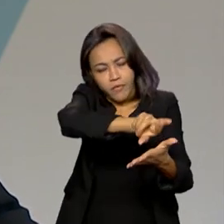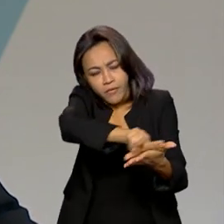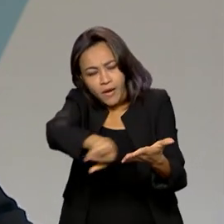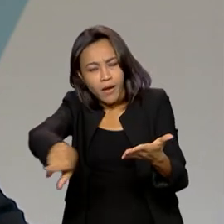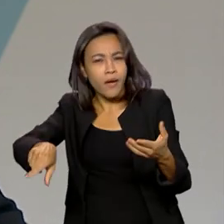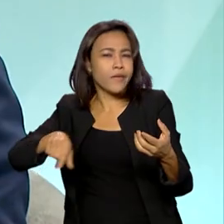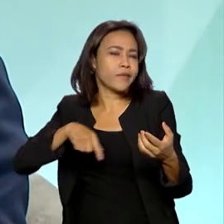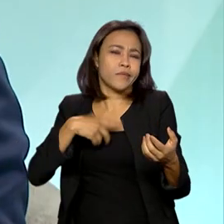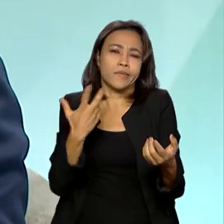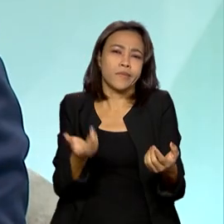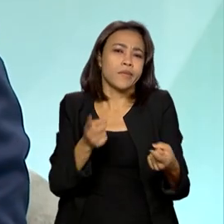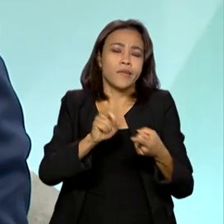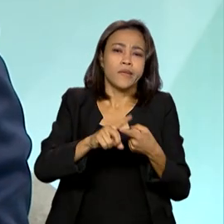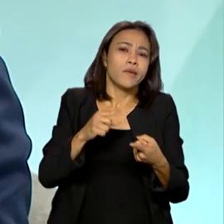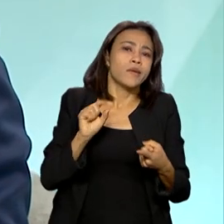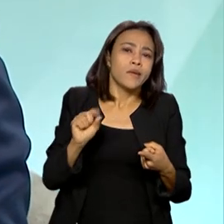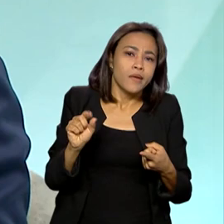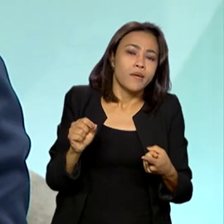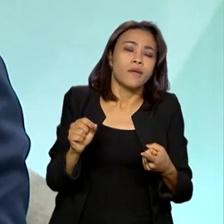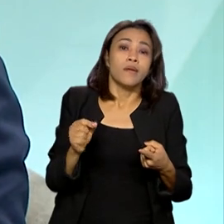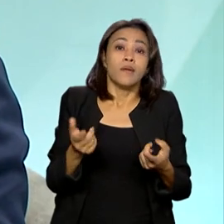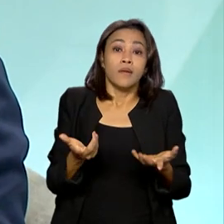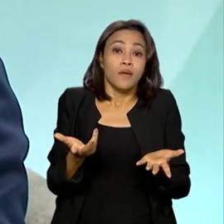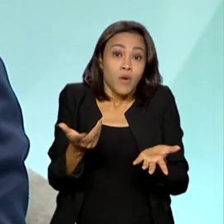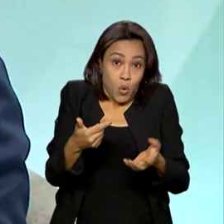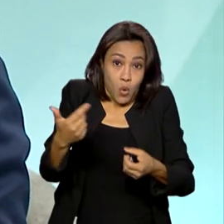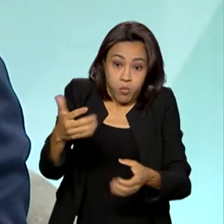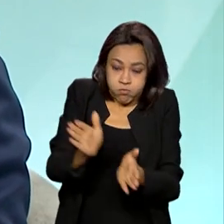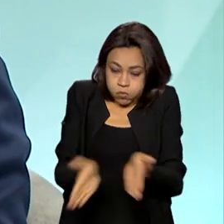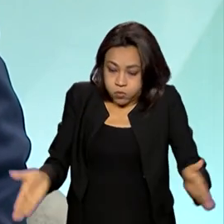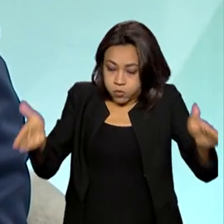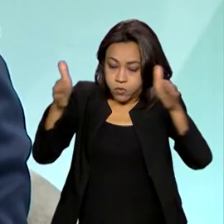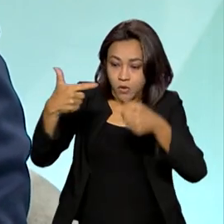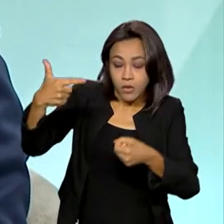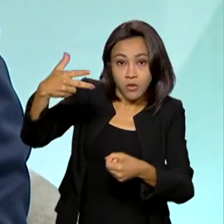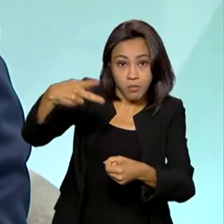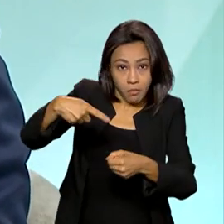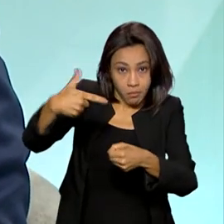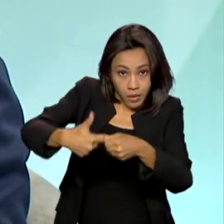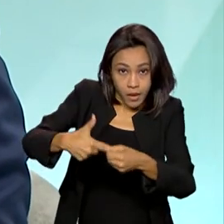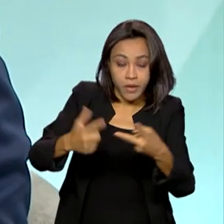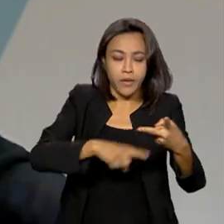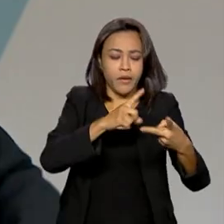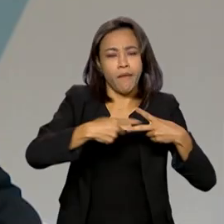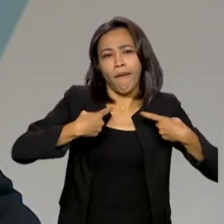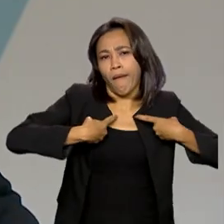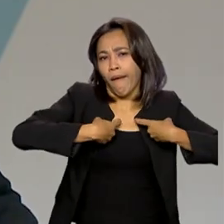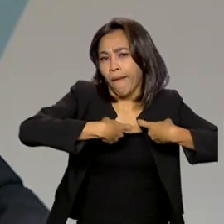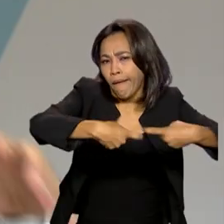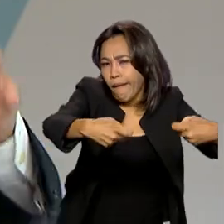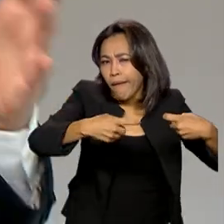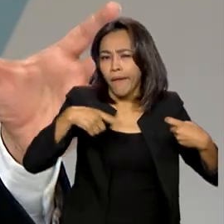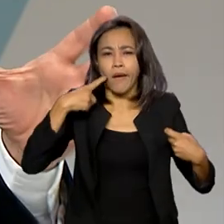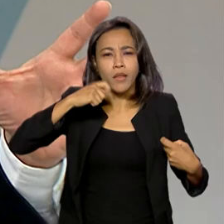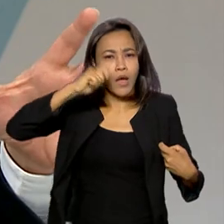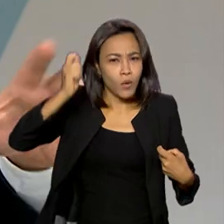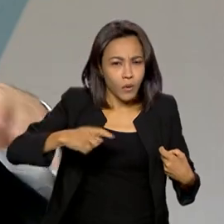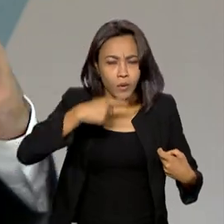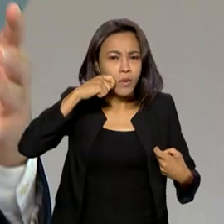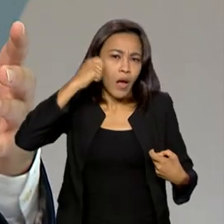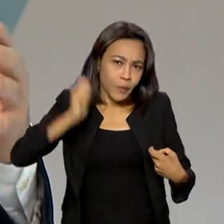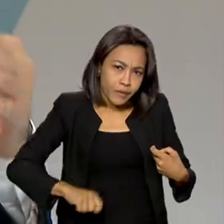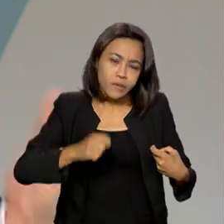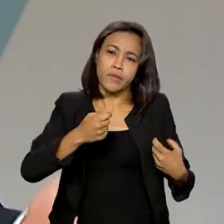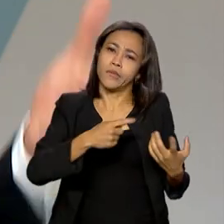envolvem a precificação dos combustíveis. O preço do barril internacional, a própria guerra da Rússia contra a Ucrânia, ou seja, uma série de